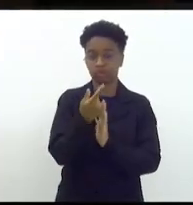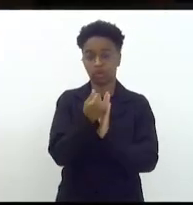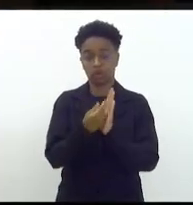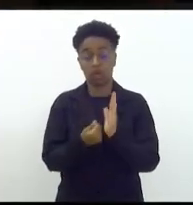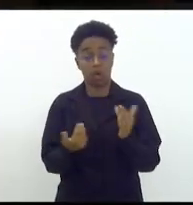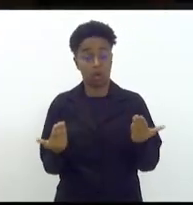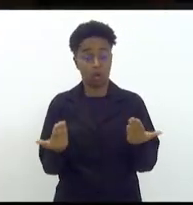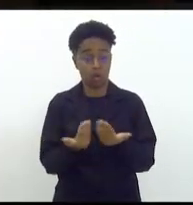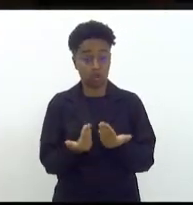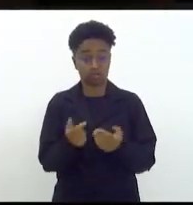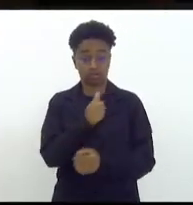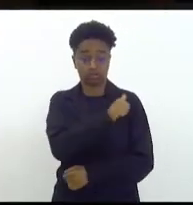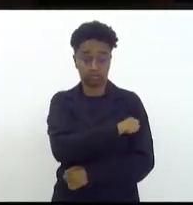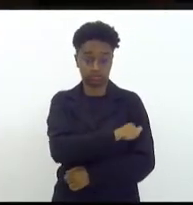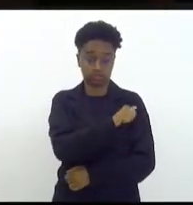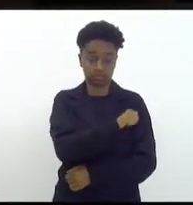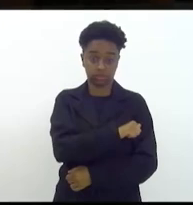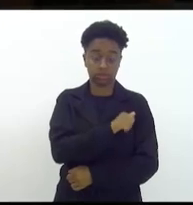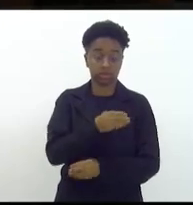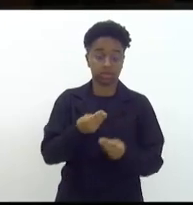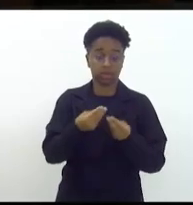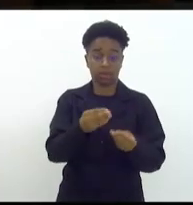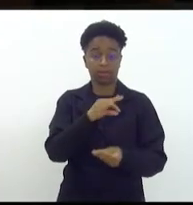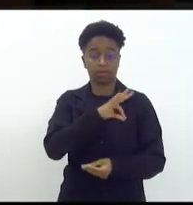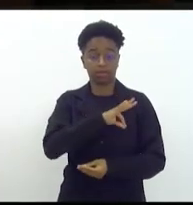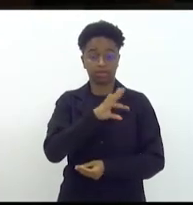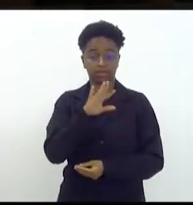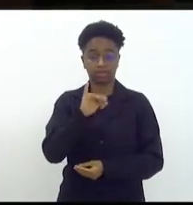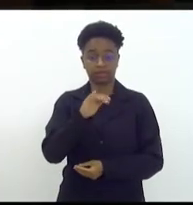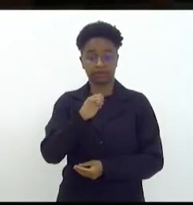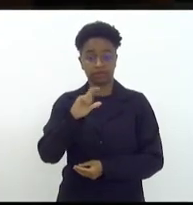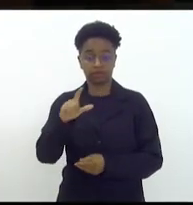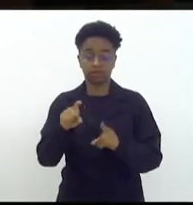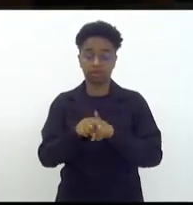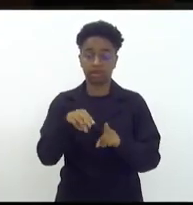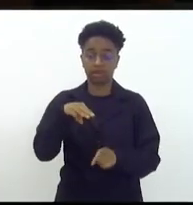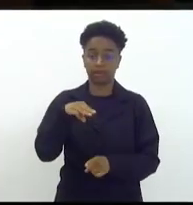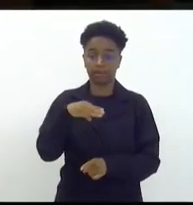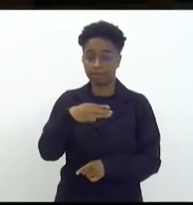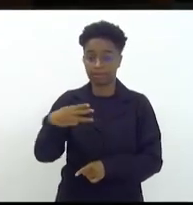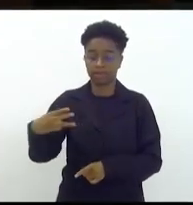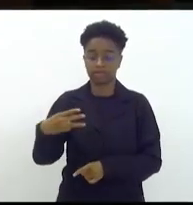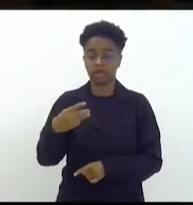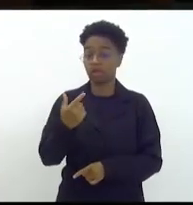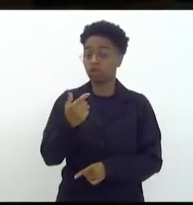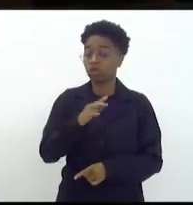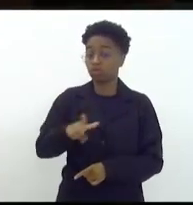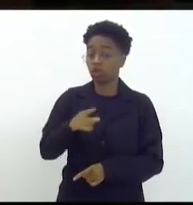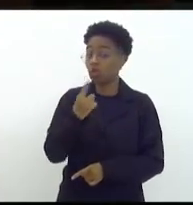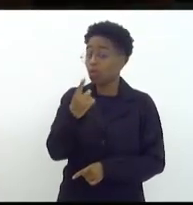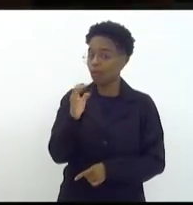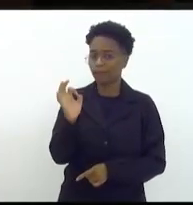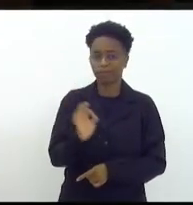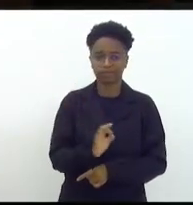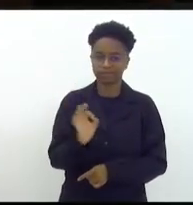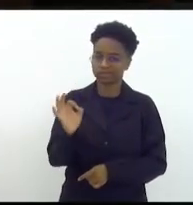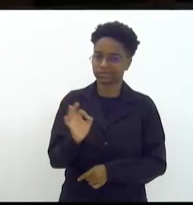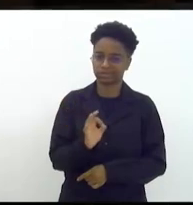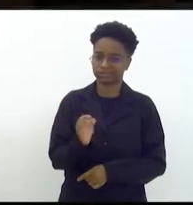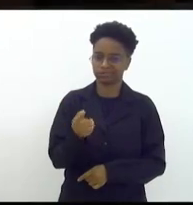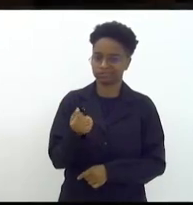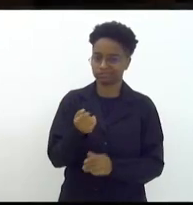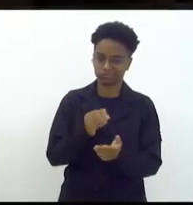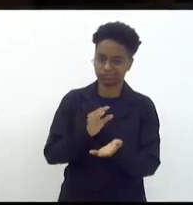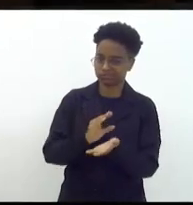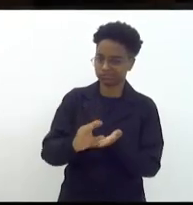hoje no estado do Rio de Janeiro para a polícia civil e para a polícia militar não chega a 1% desse recurso